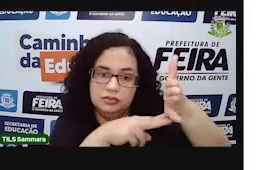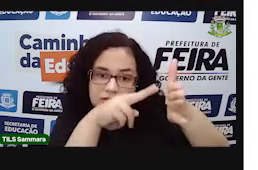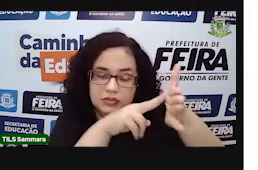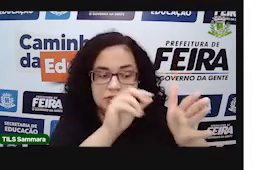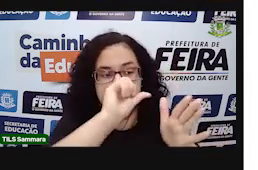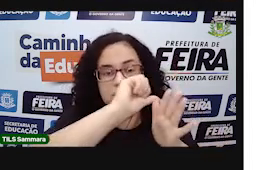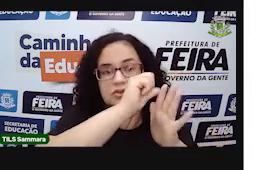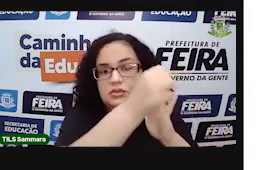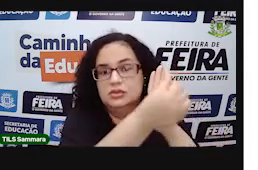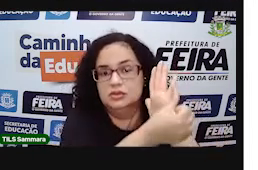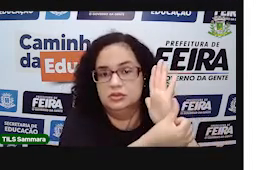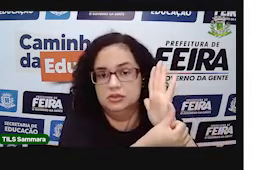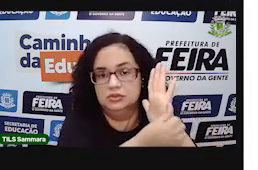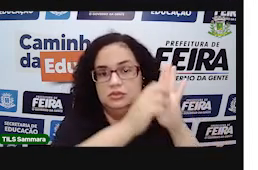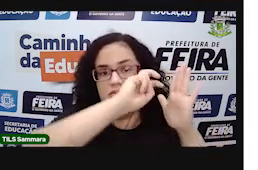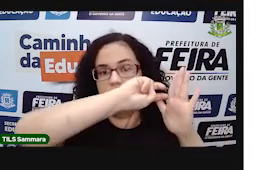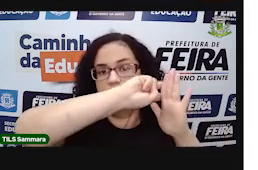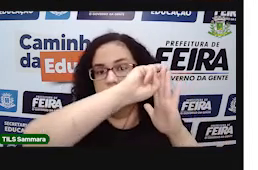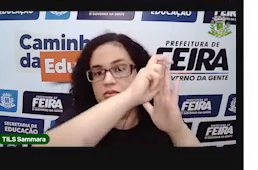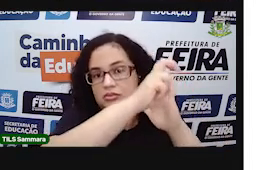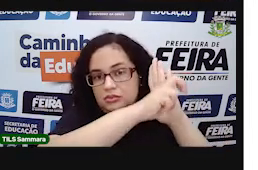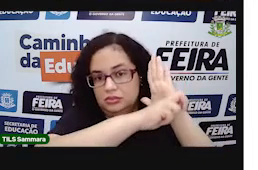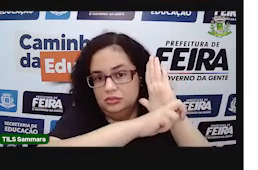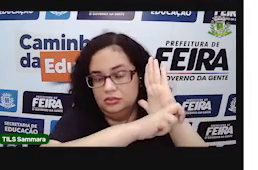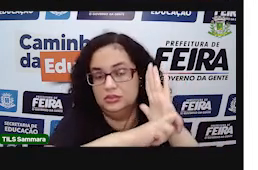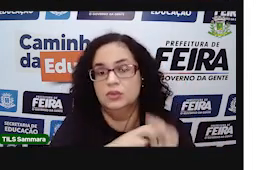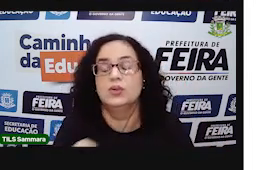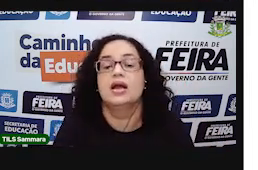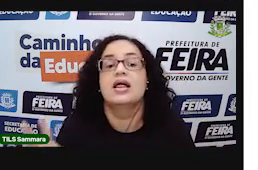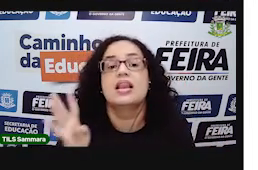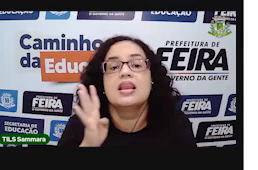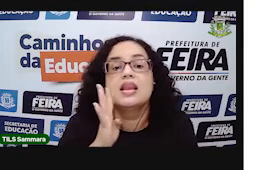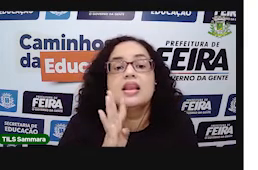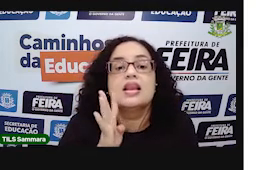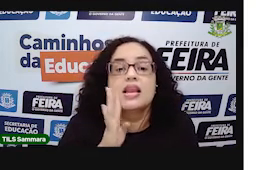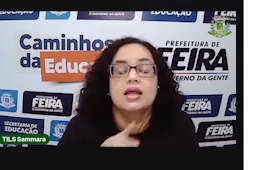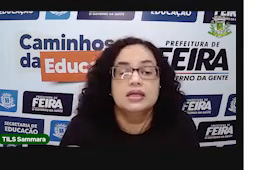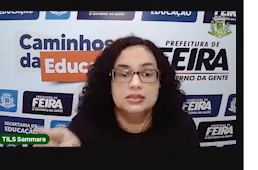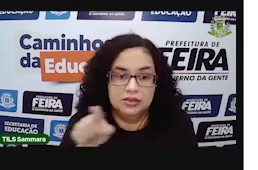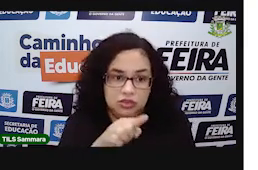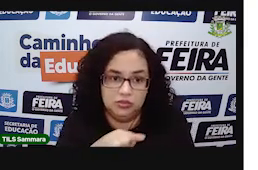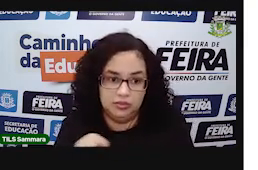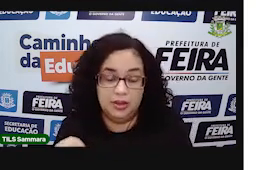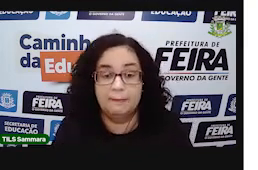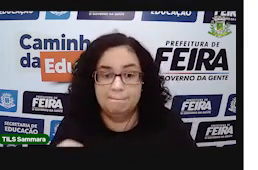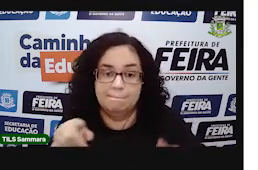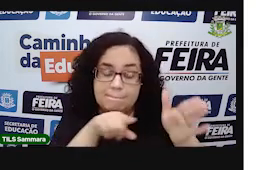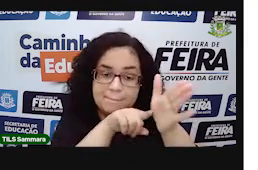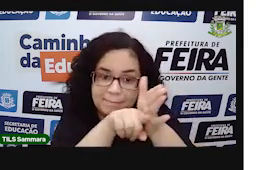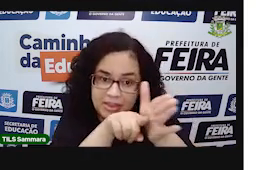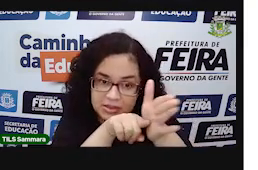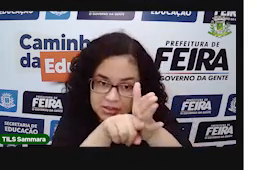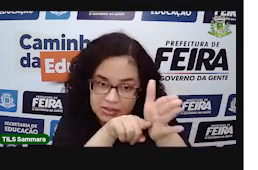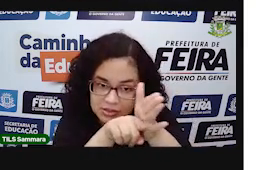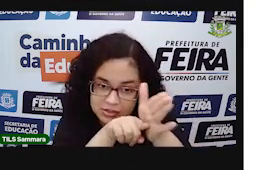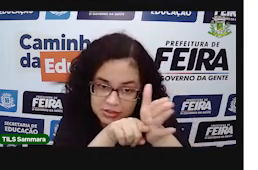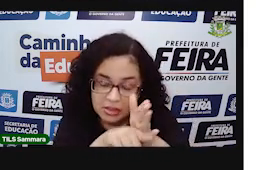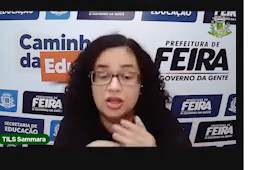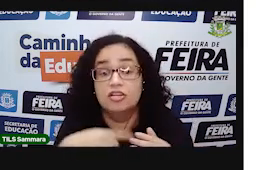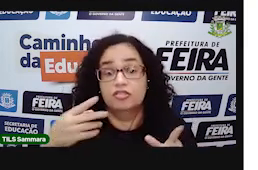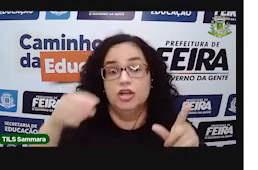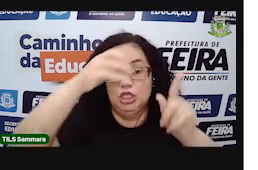Tem o prisma de base pentagonal, hexagonal, e assim vai. O que é interessante para você é você